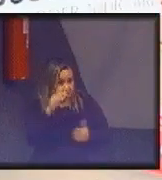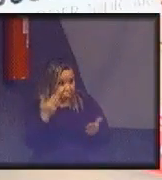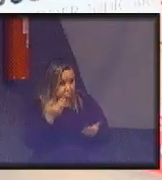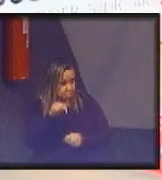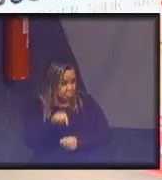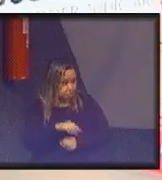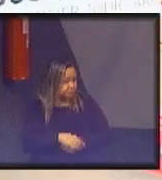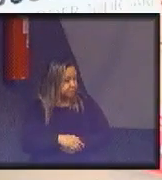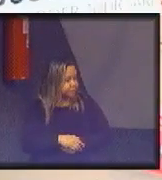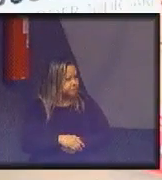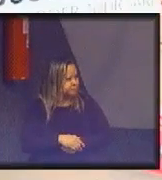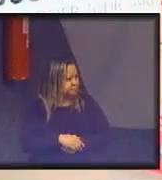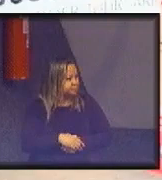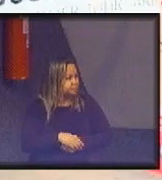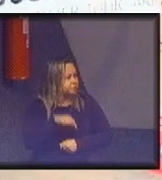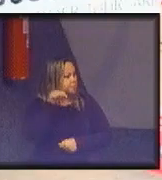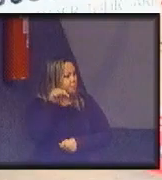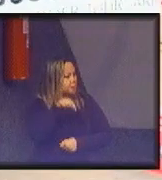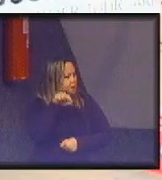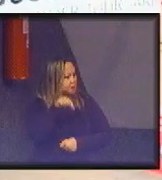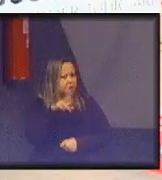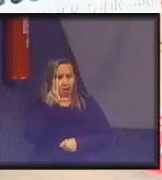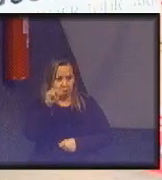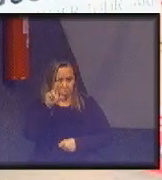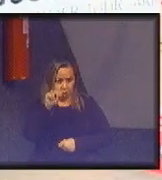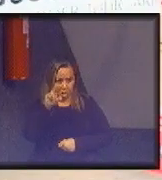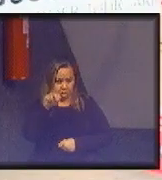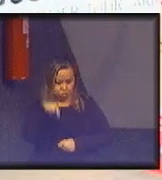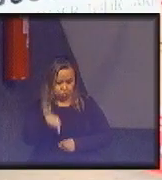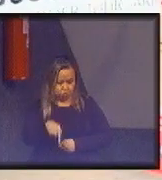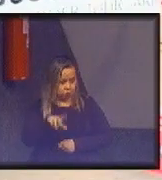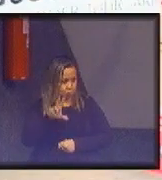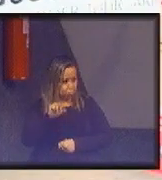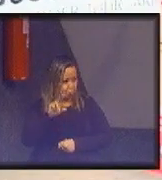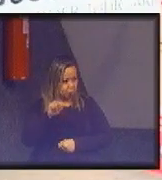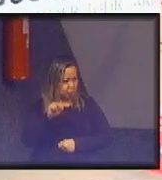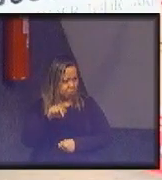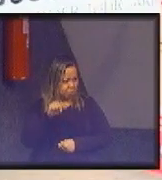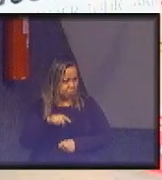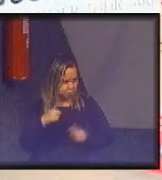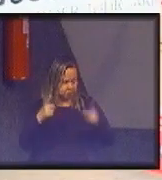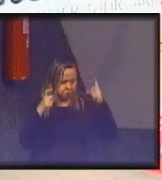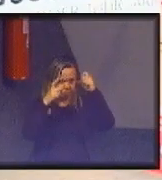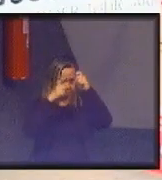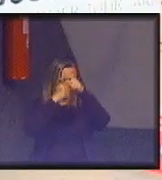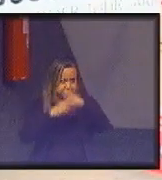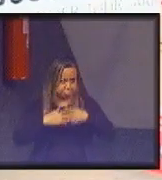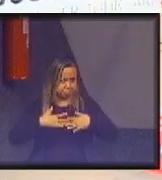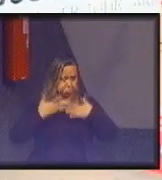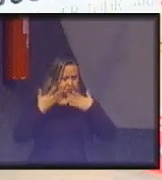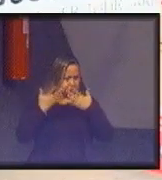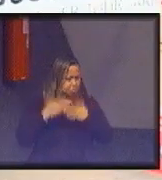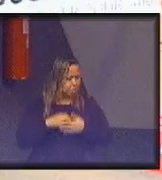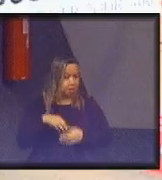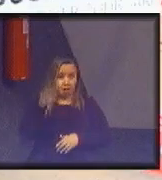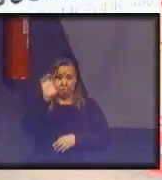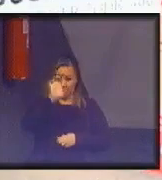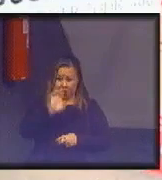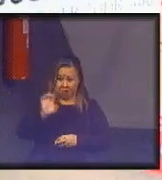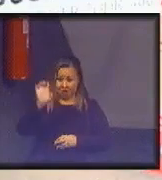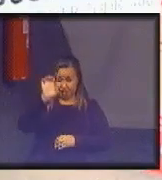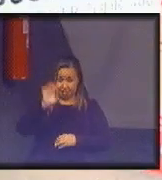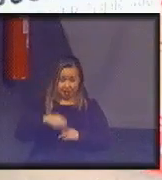circular começa aqui. Aqui, aqui. Aqui que o bicho pegou. O Estado pristino